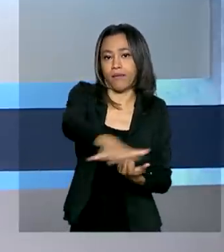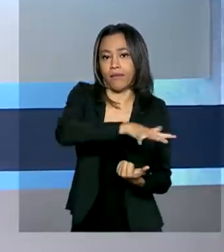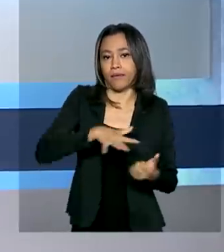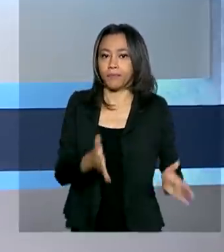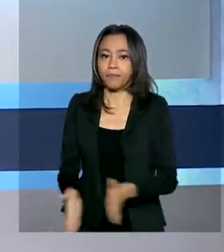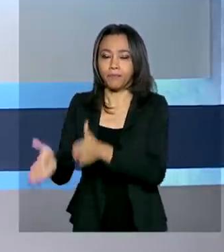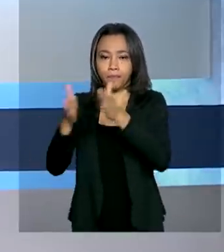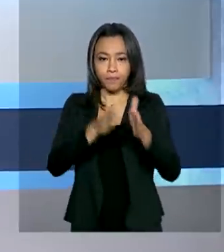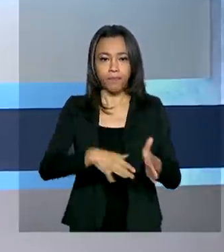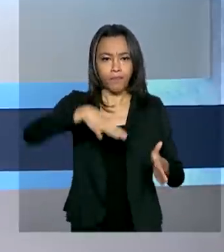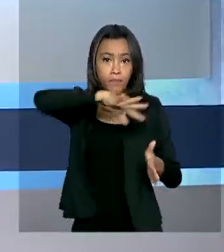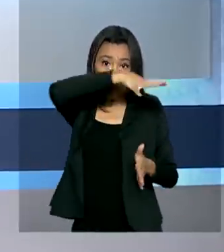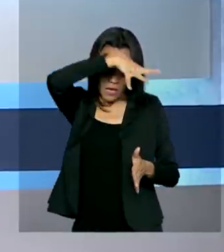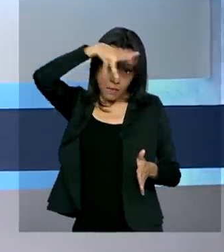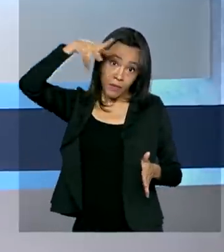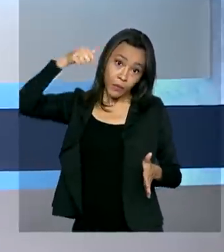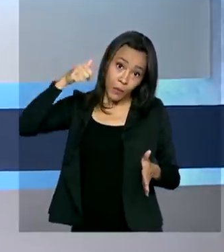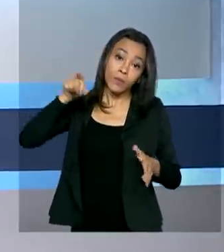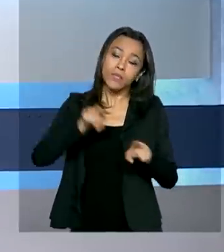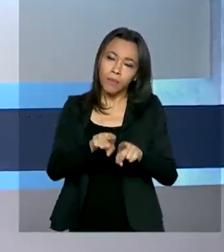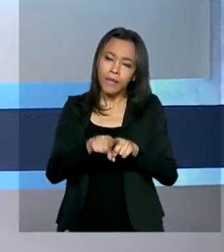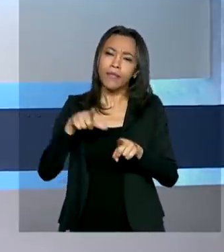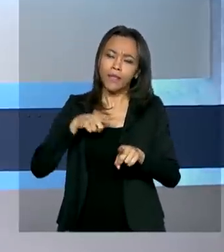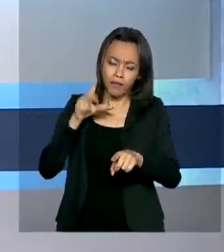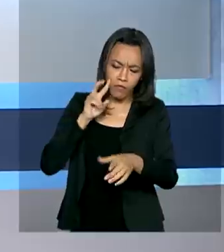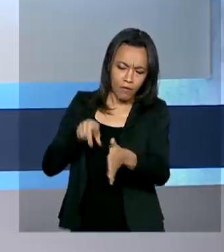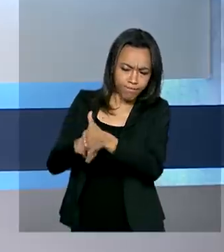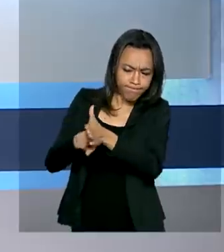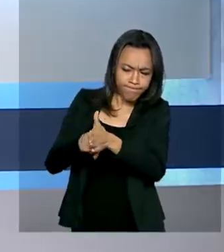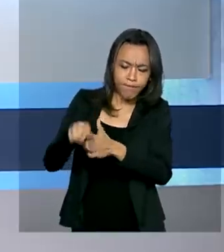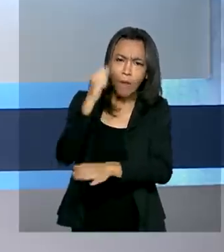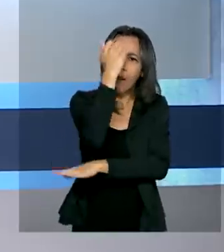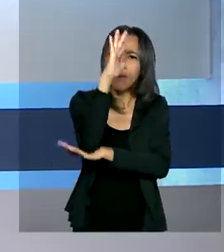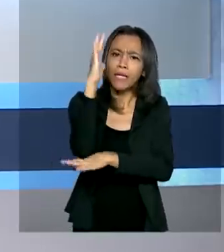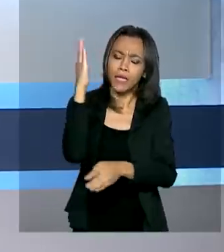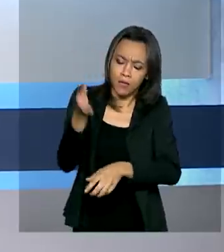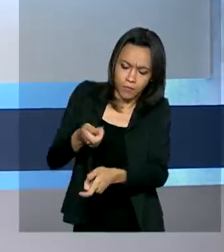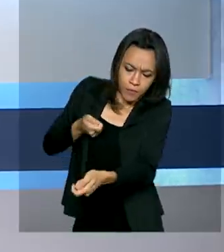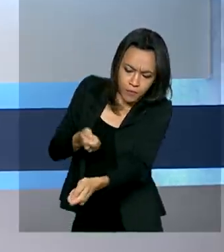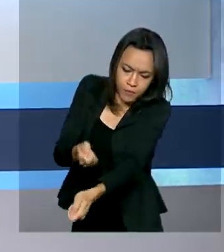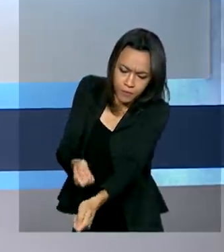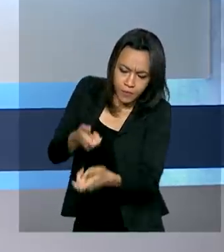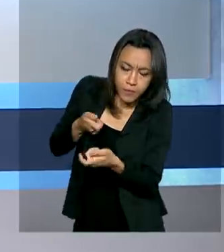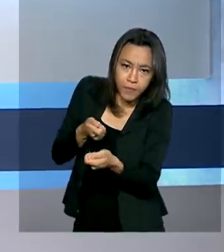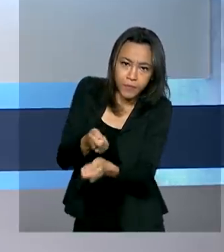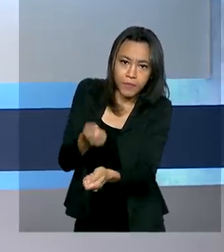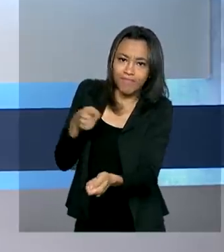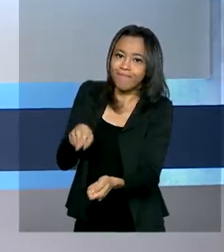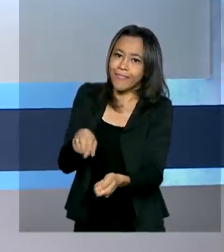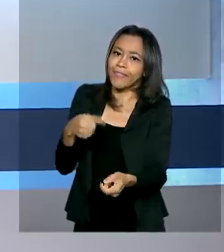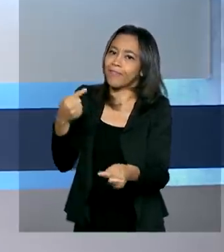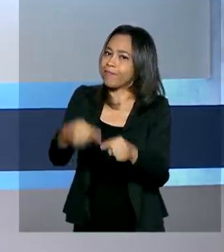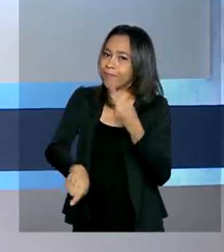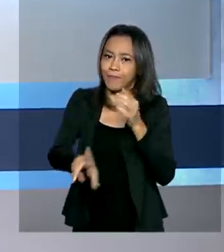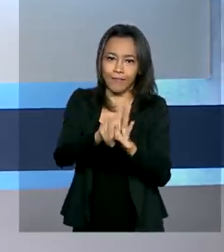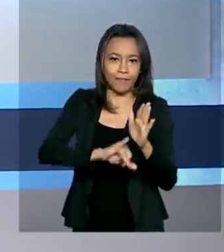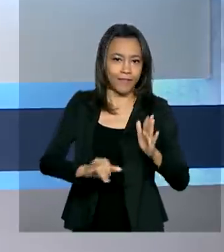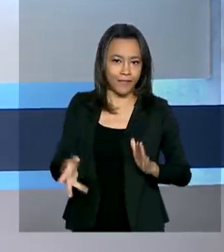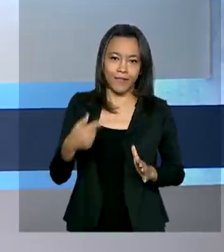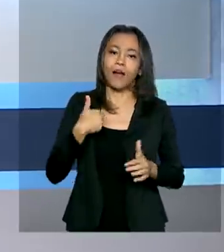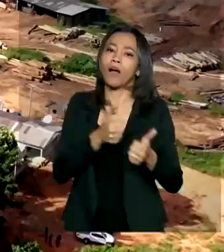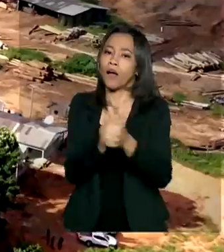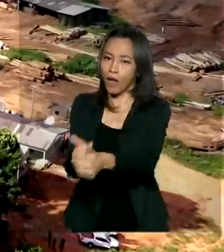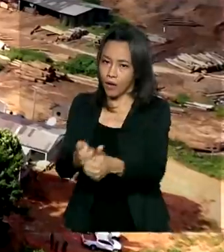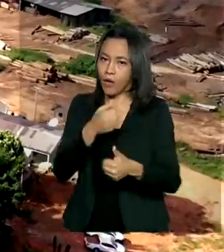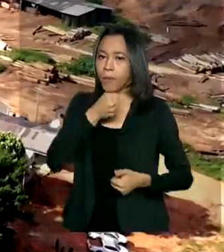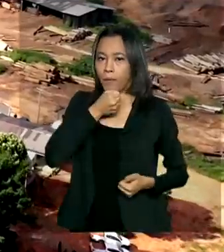Grosso, a Força Tarefa fiscalizou uma madeireira legalizada com indícios de crime ambiental. A repórter Márcia Fernandes acompanhou.